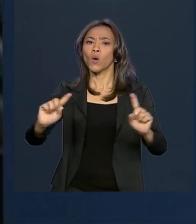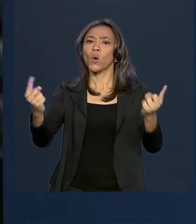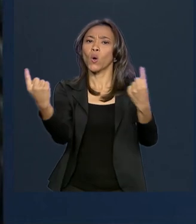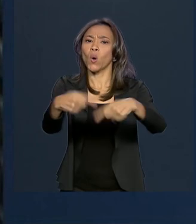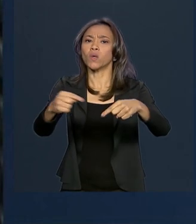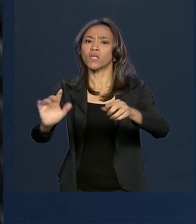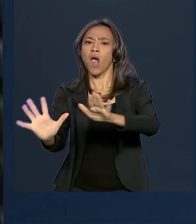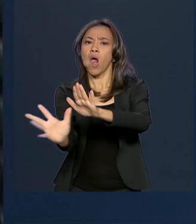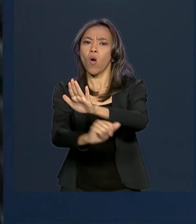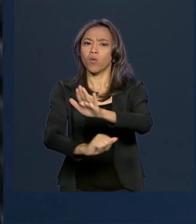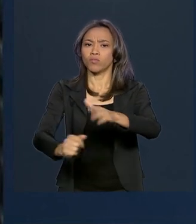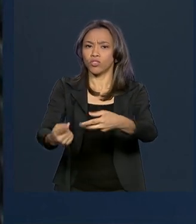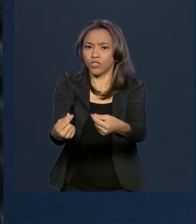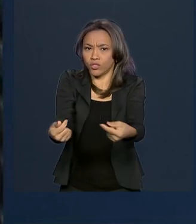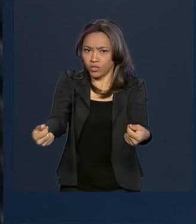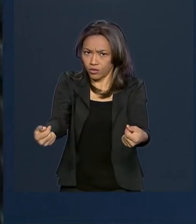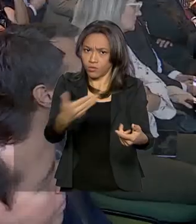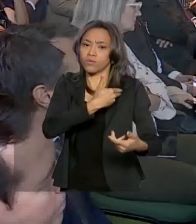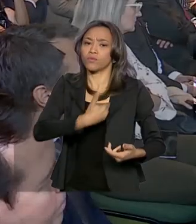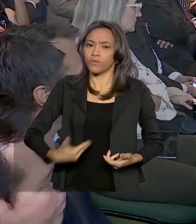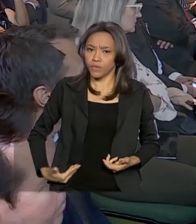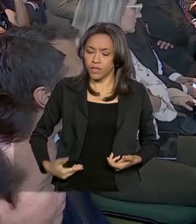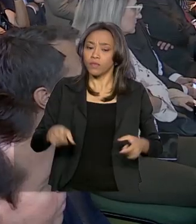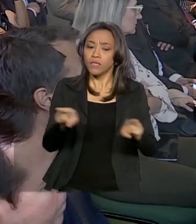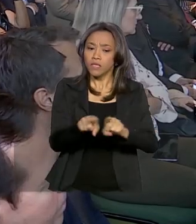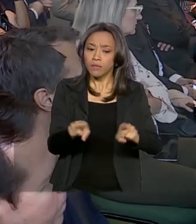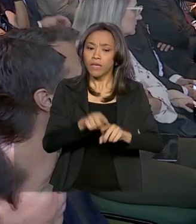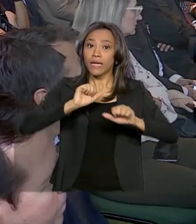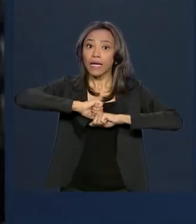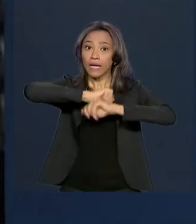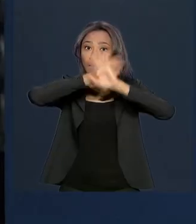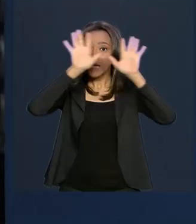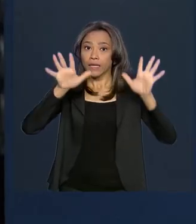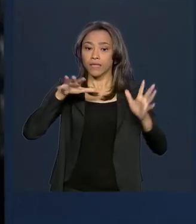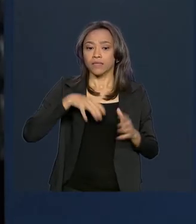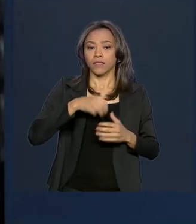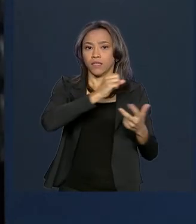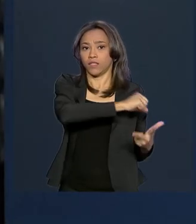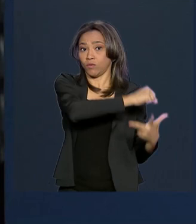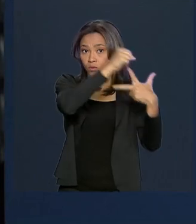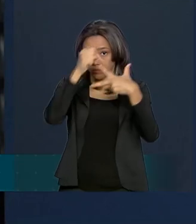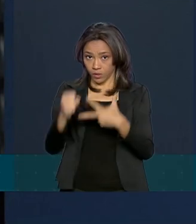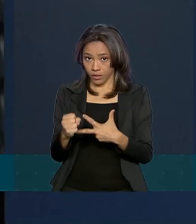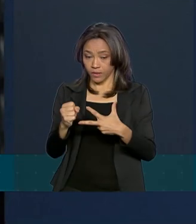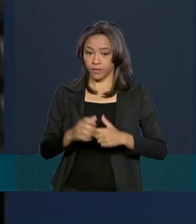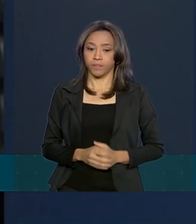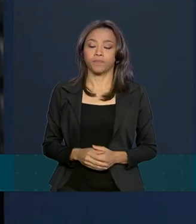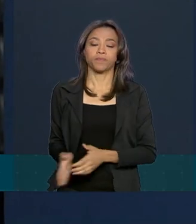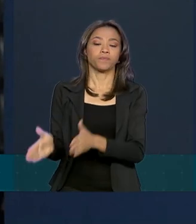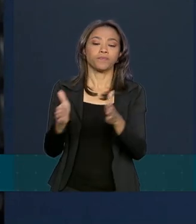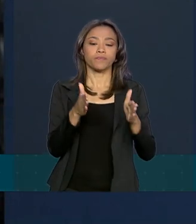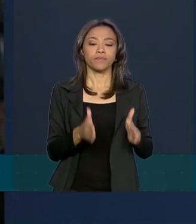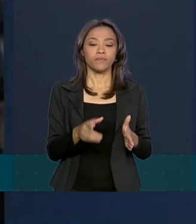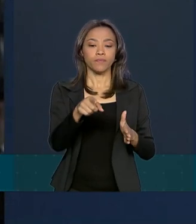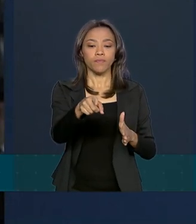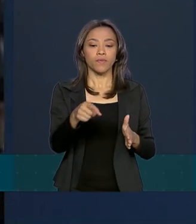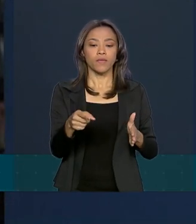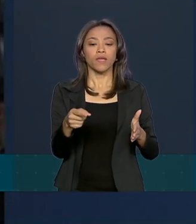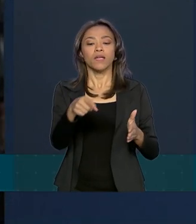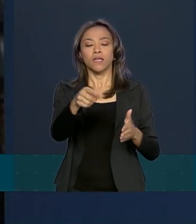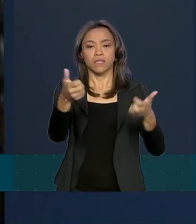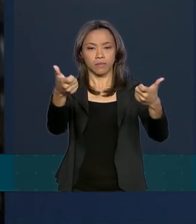e maior união e transparência entre os poderes. Essa atuação enfática do Estado tem